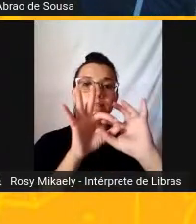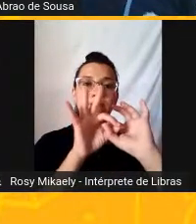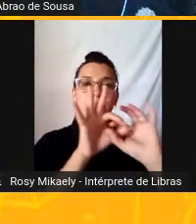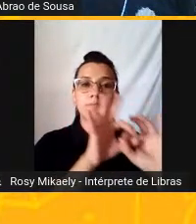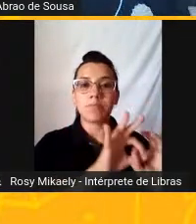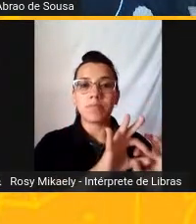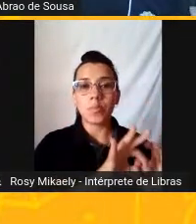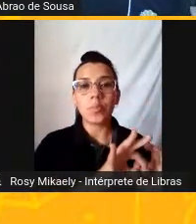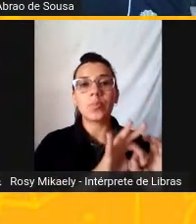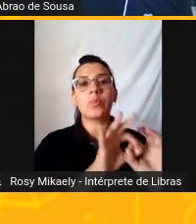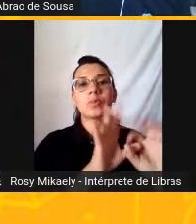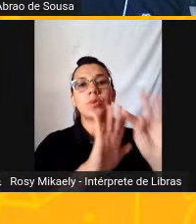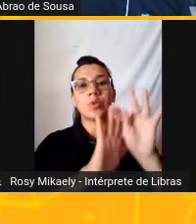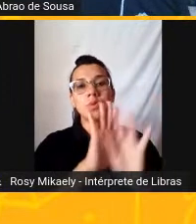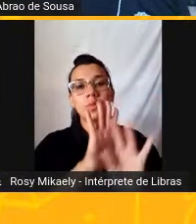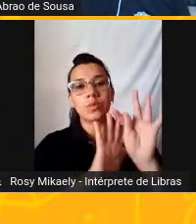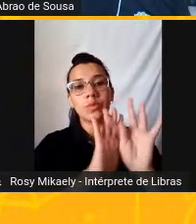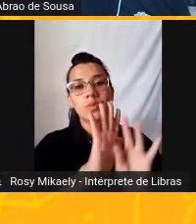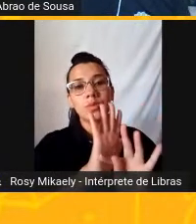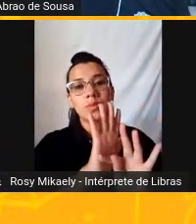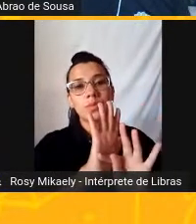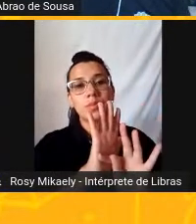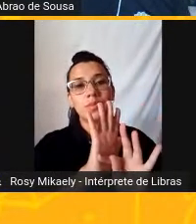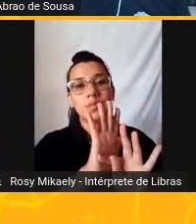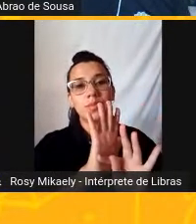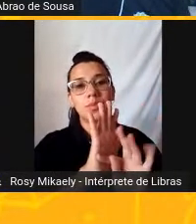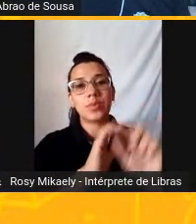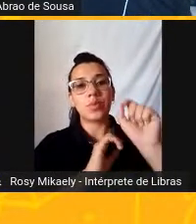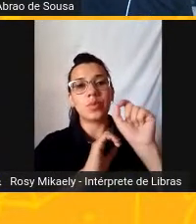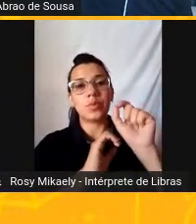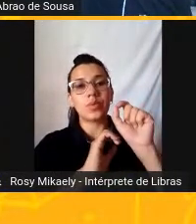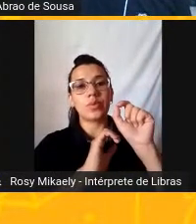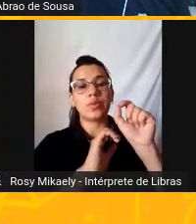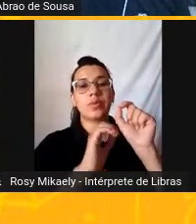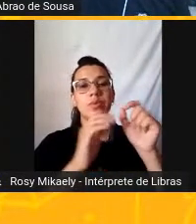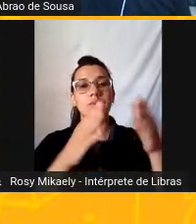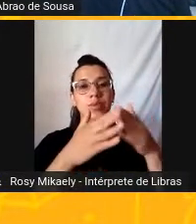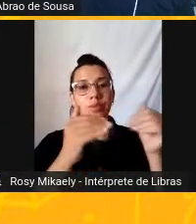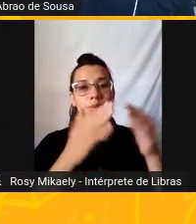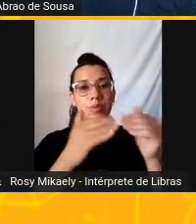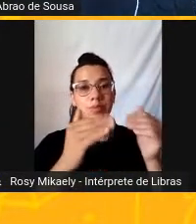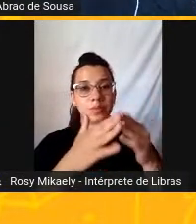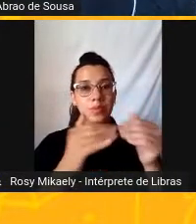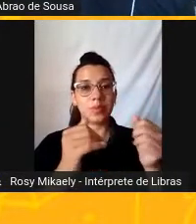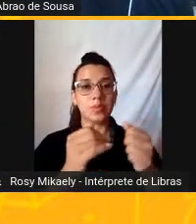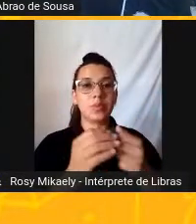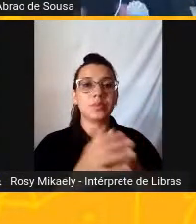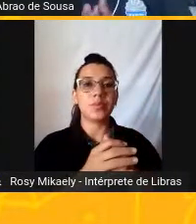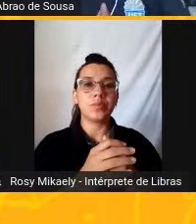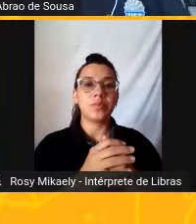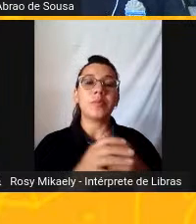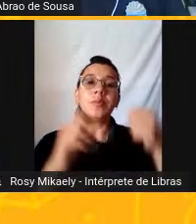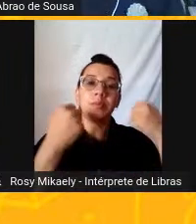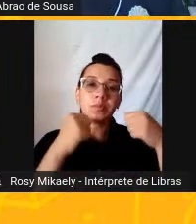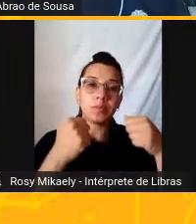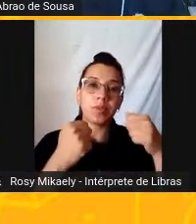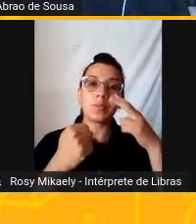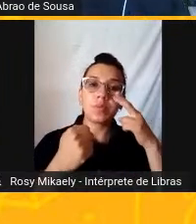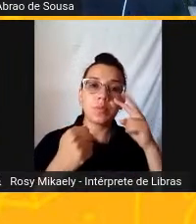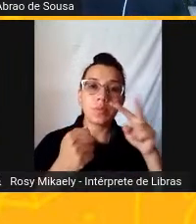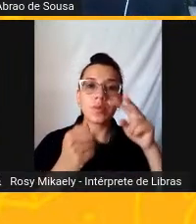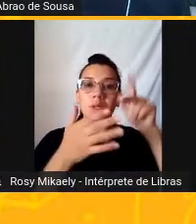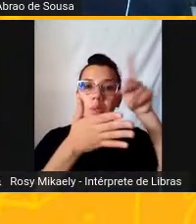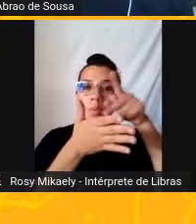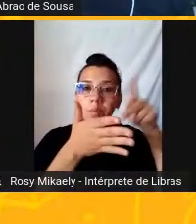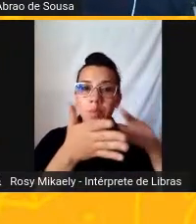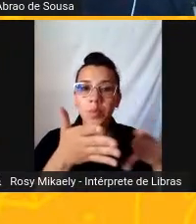pedindo Se é metalinguística ou poética Ele não Não falou dessa outra informação aí Então